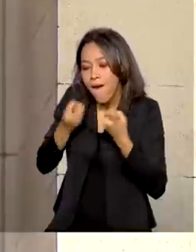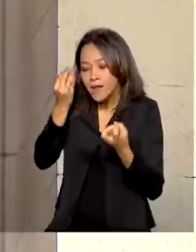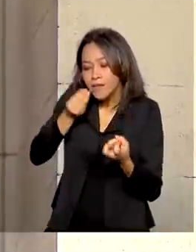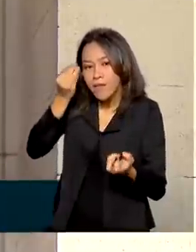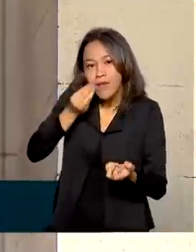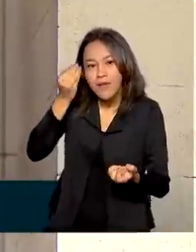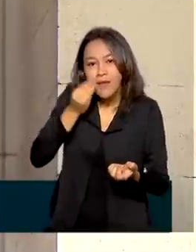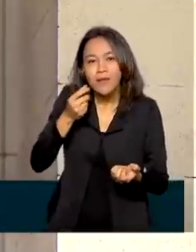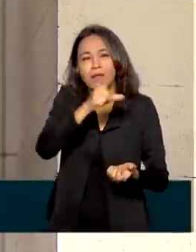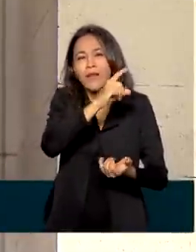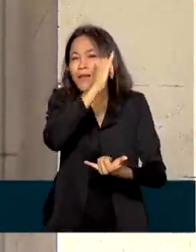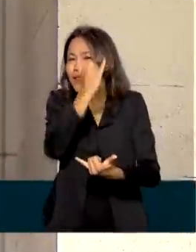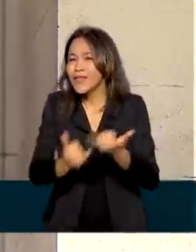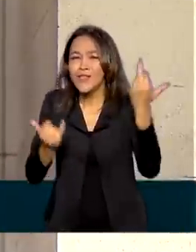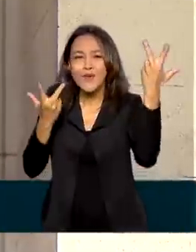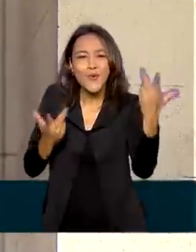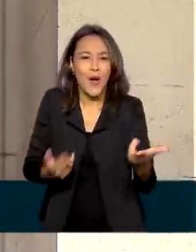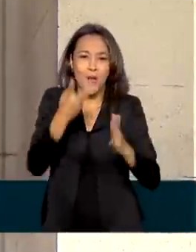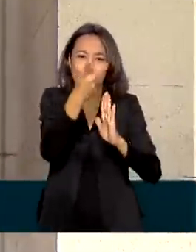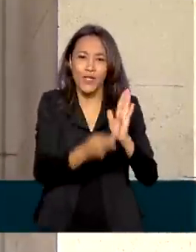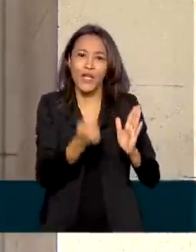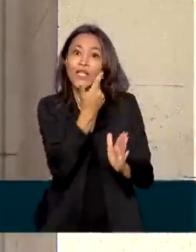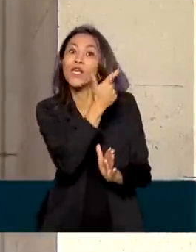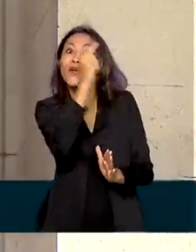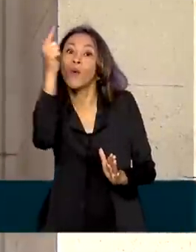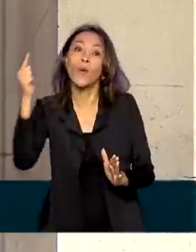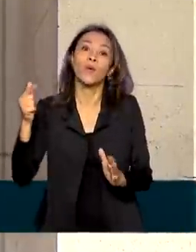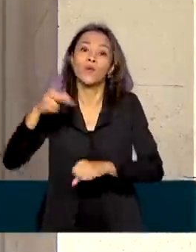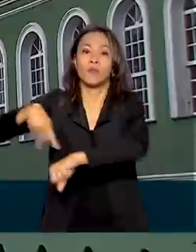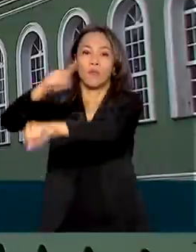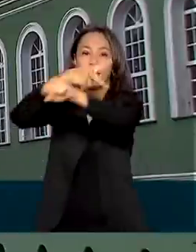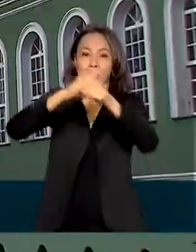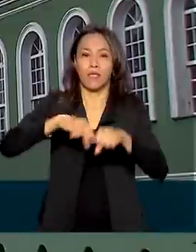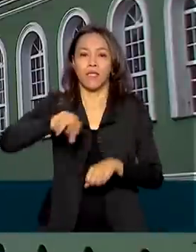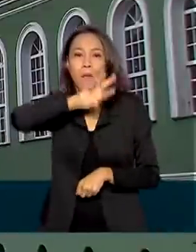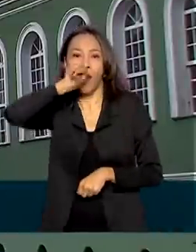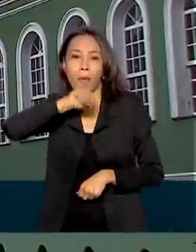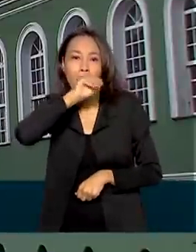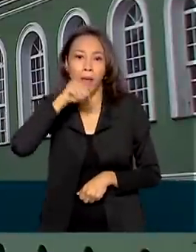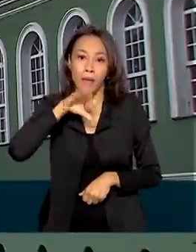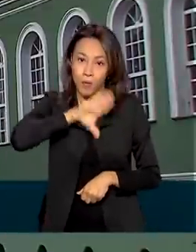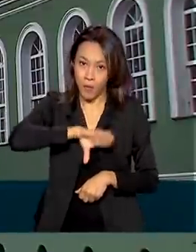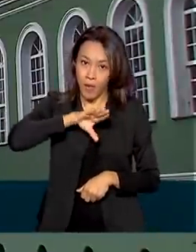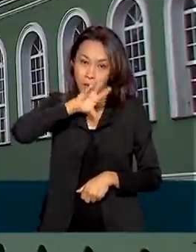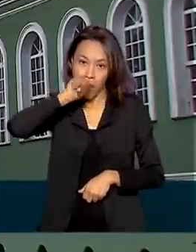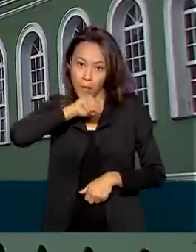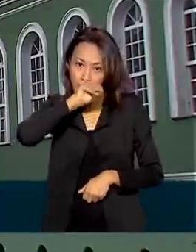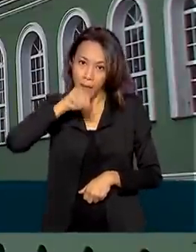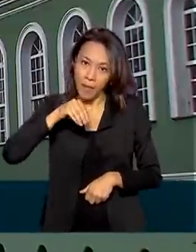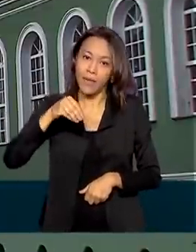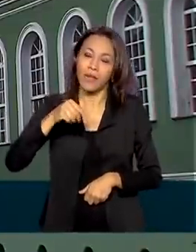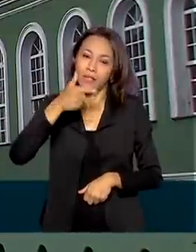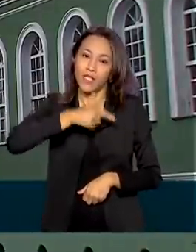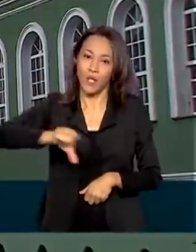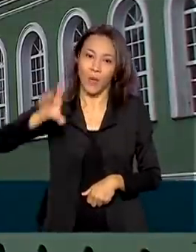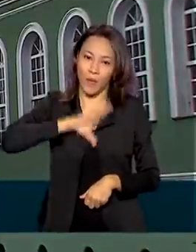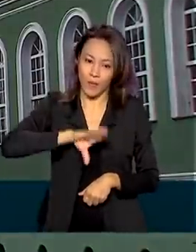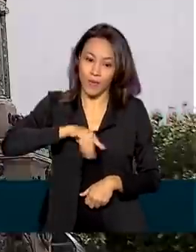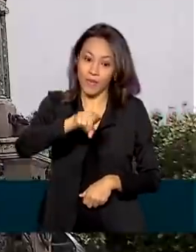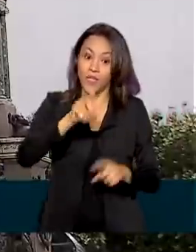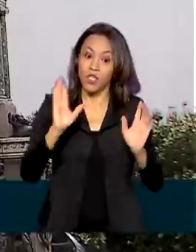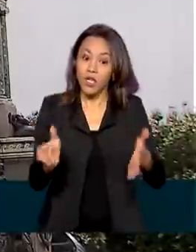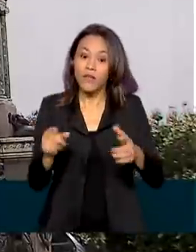projetos semelhantes em outros países de língua portuguesa. Já a iniciativa privada deve atuar na